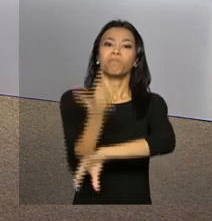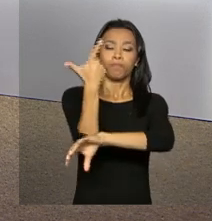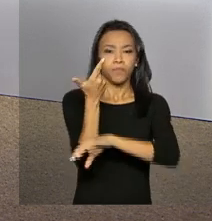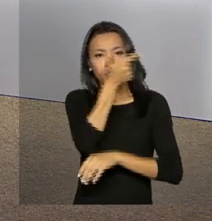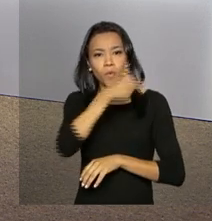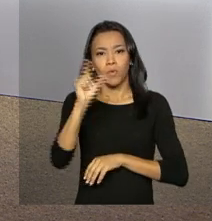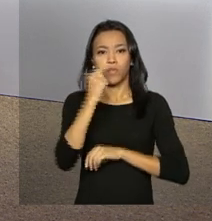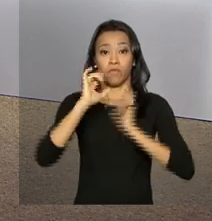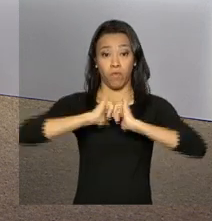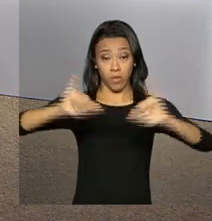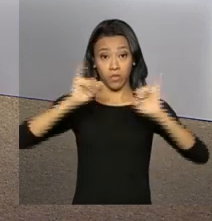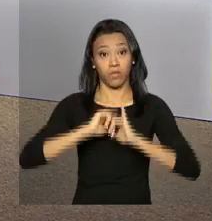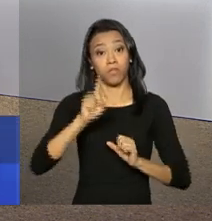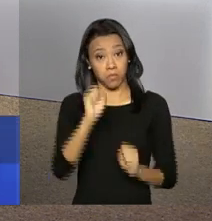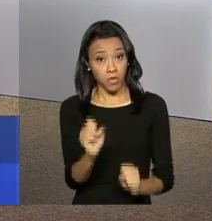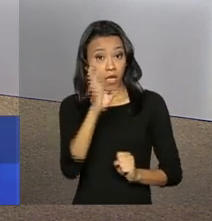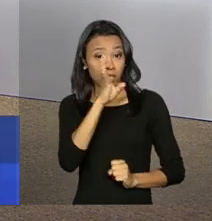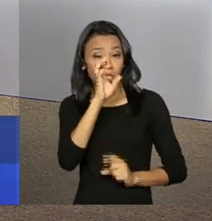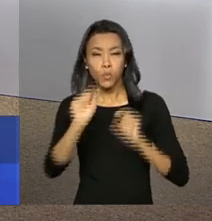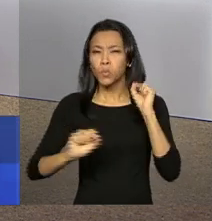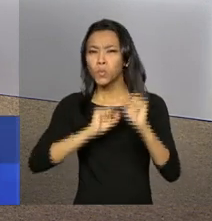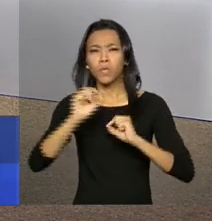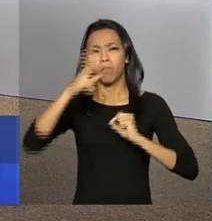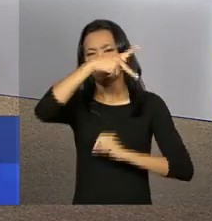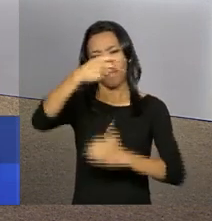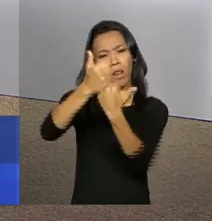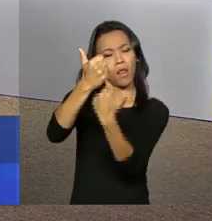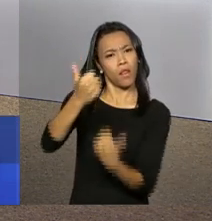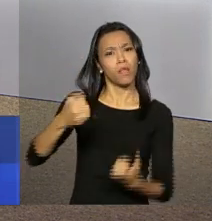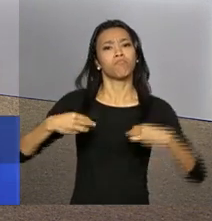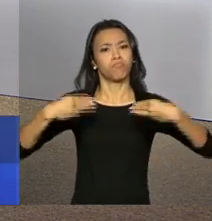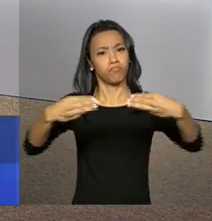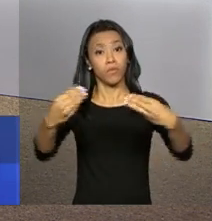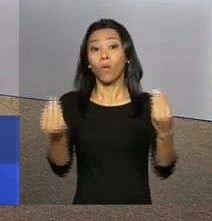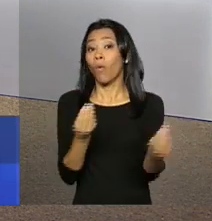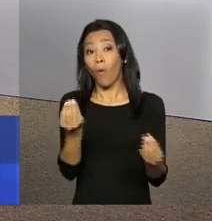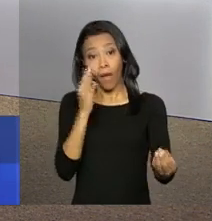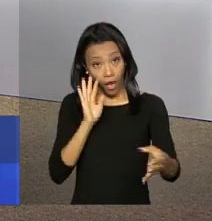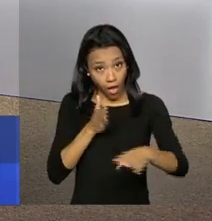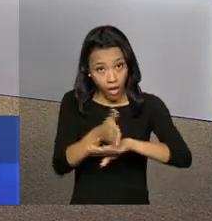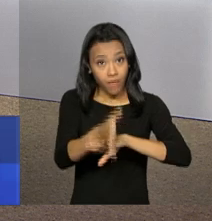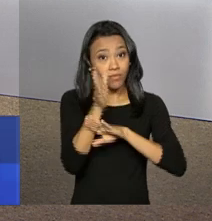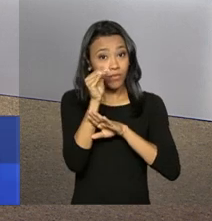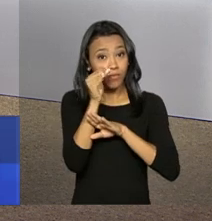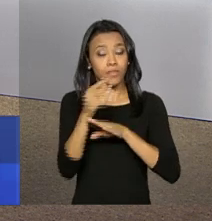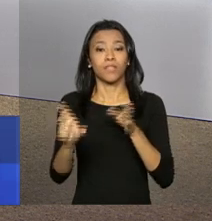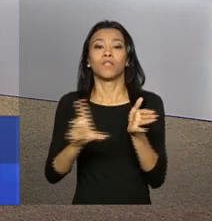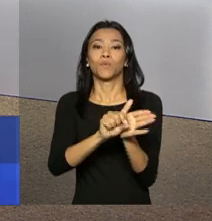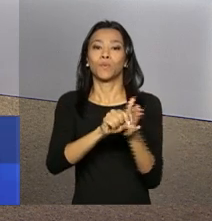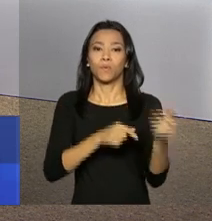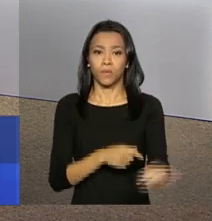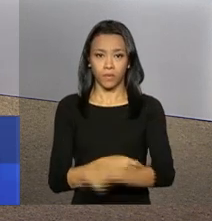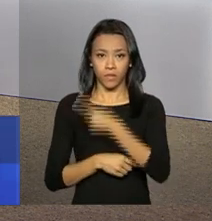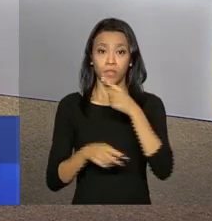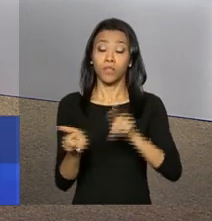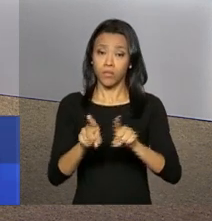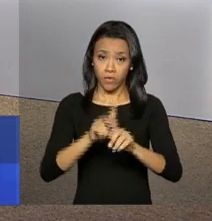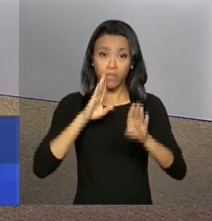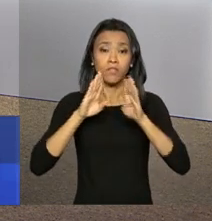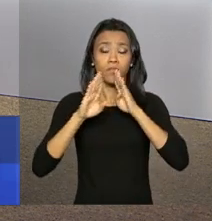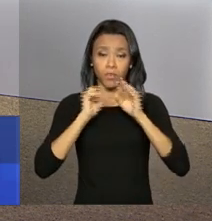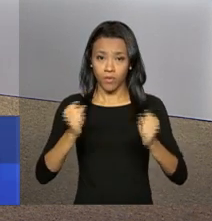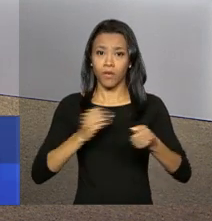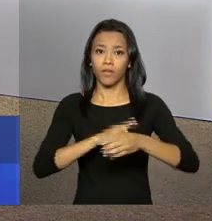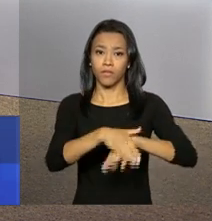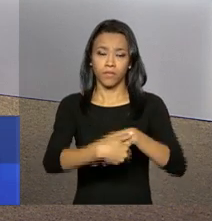outras informações. Acompanhe as novidades do Executivo Federal também nas nossas redes sociais, twitter.com.br tvnbr e